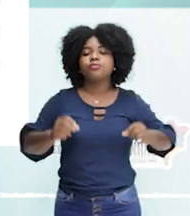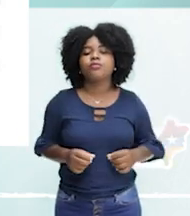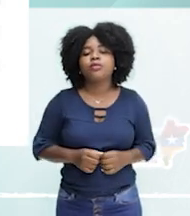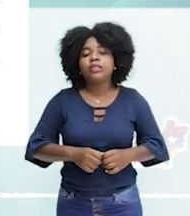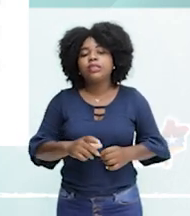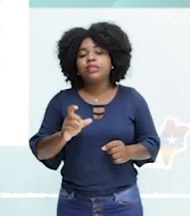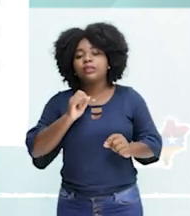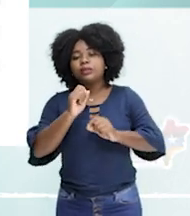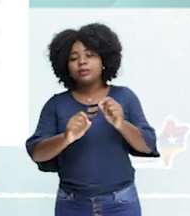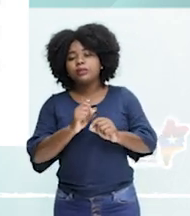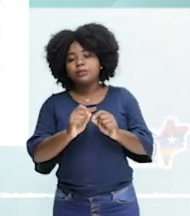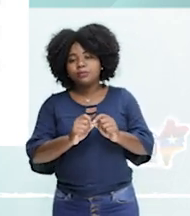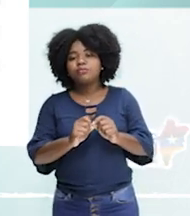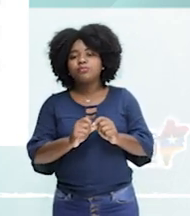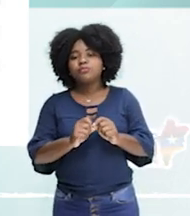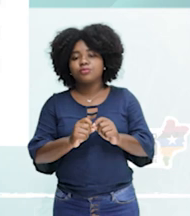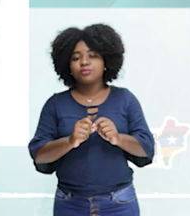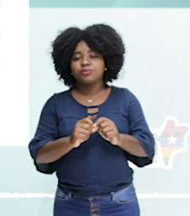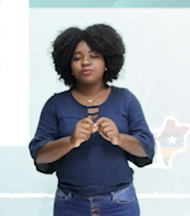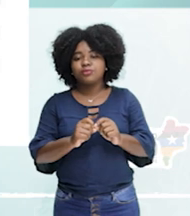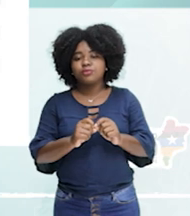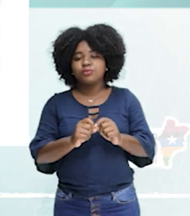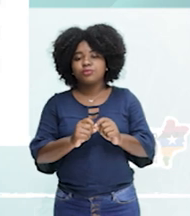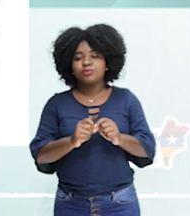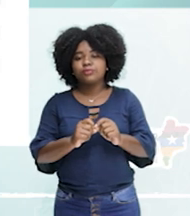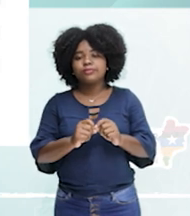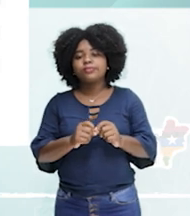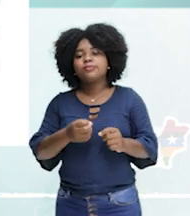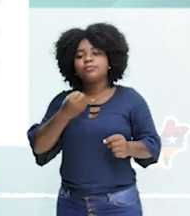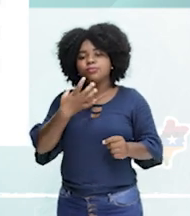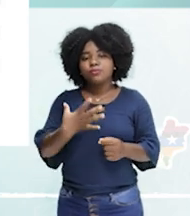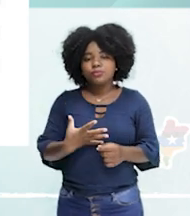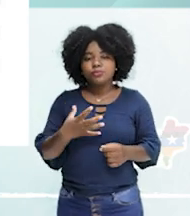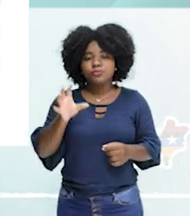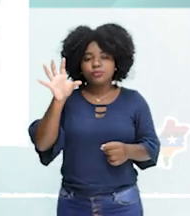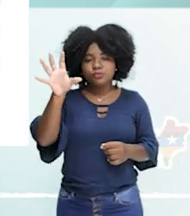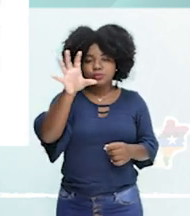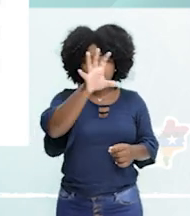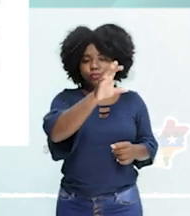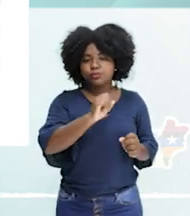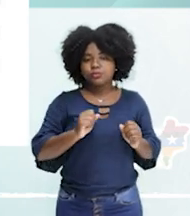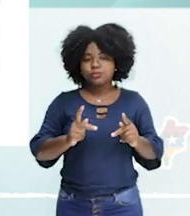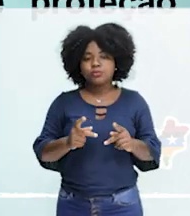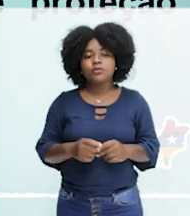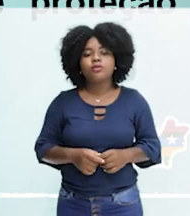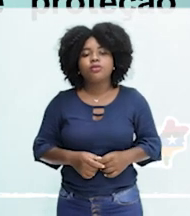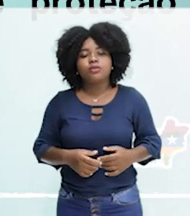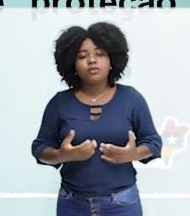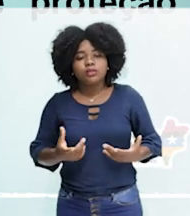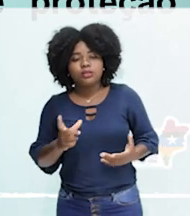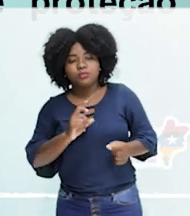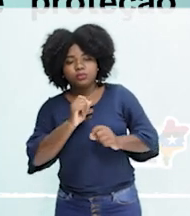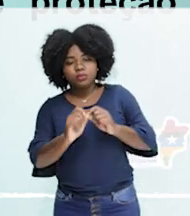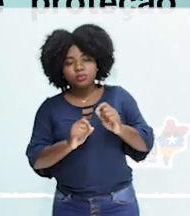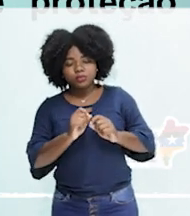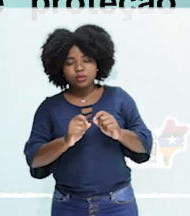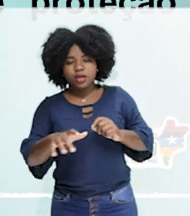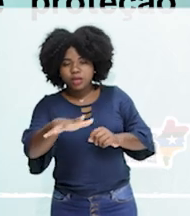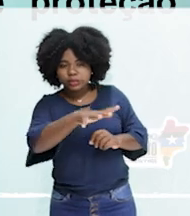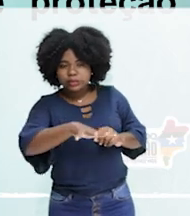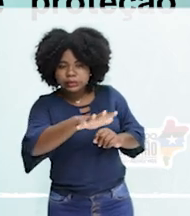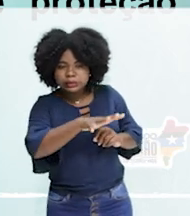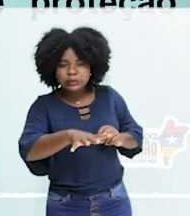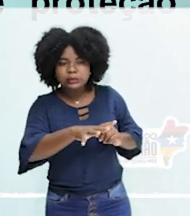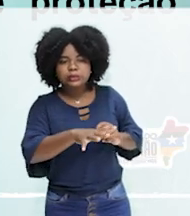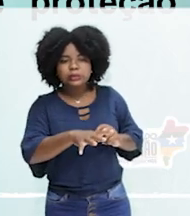riqueza inimaginável. Está certo? E aí, as unidades de conservação têm o objetivo, claro,